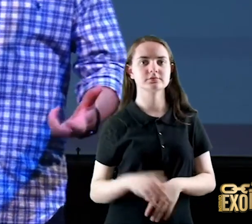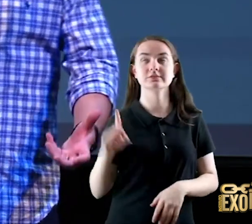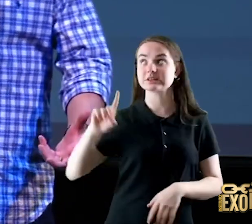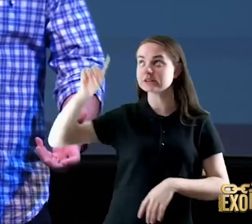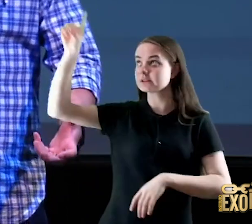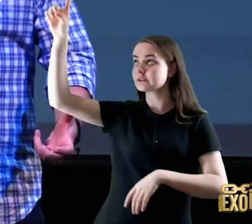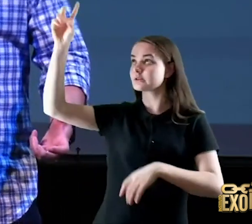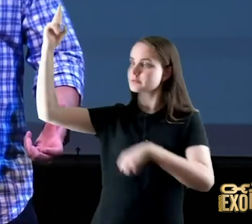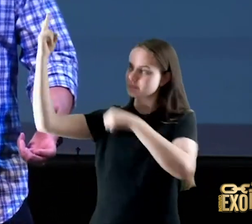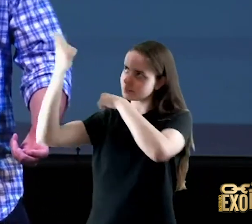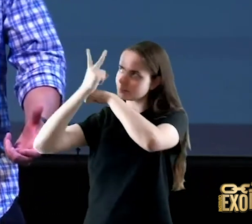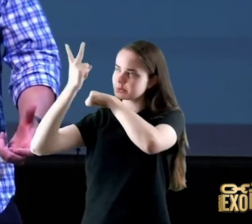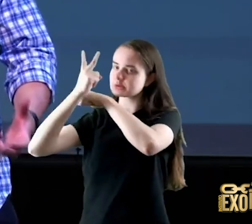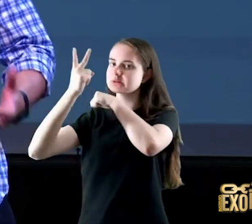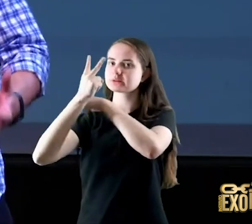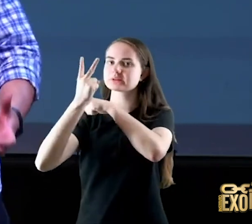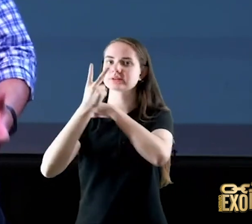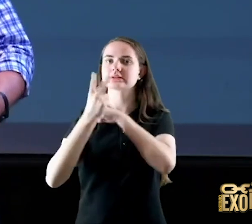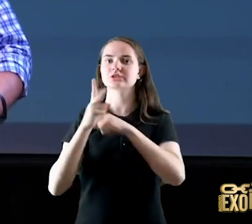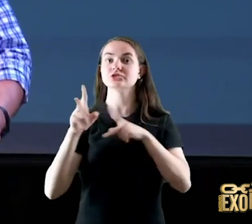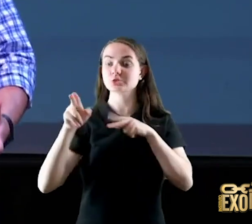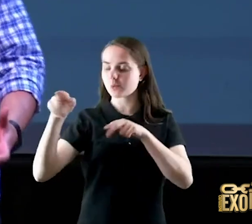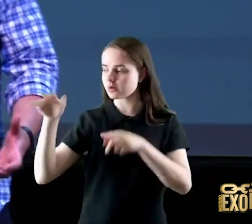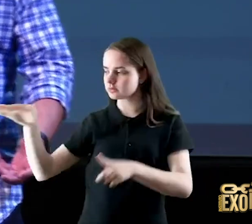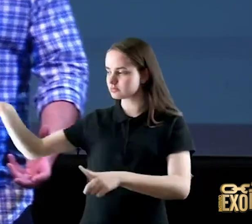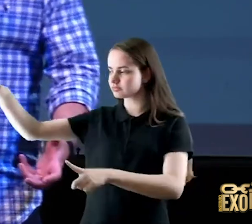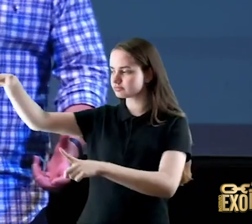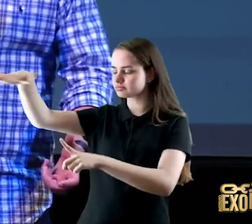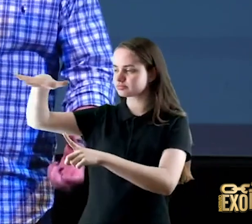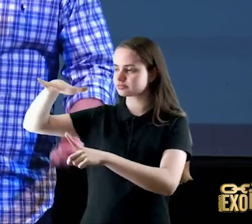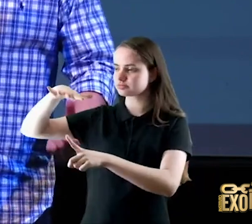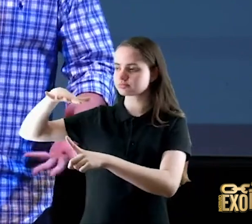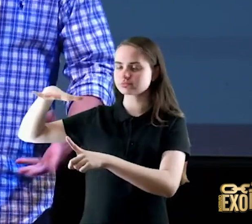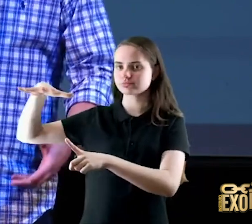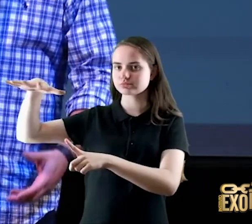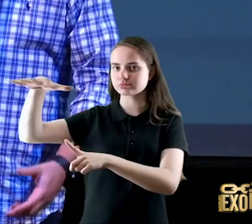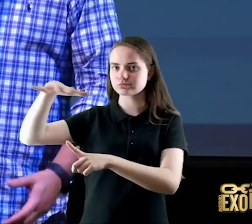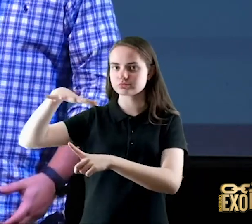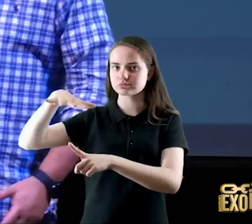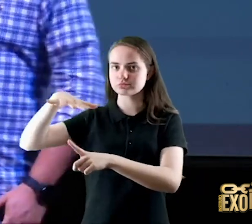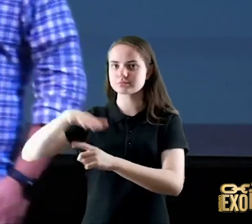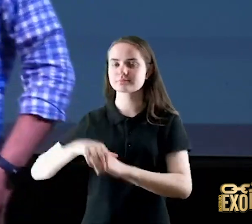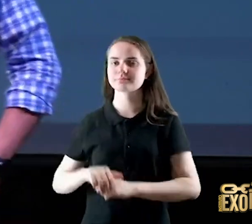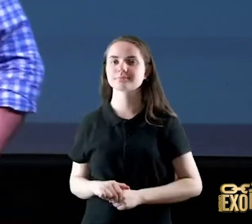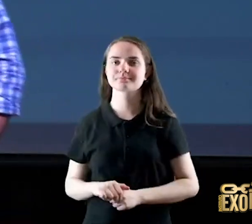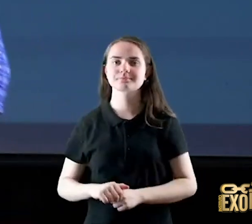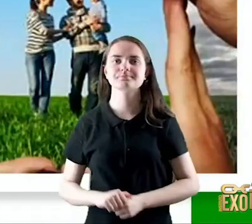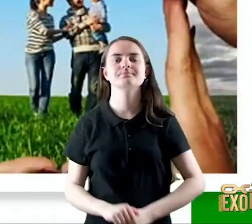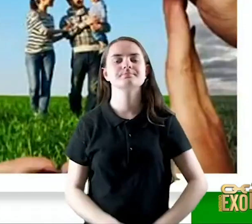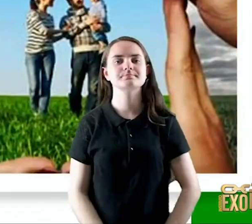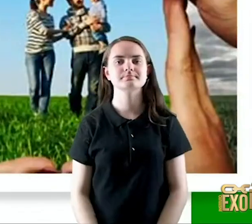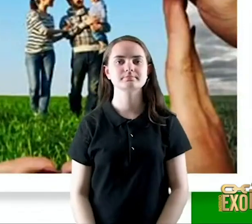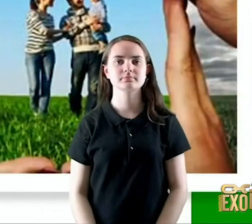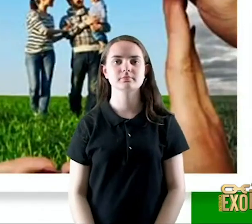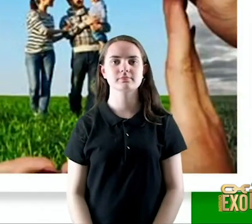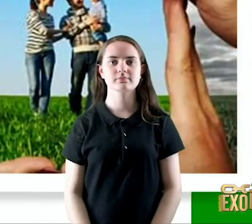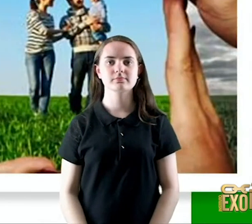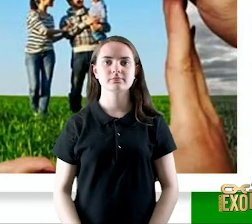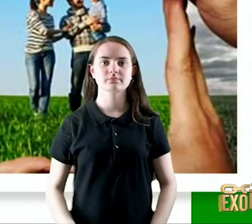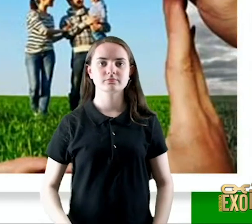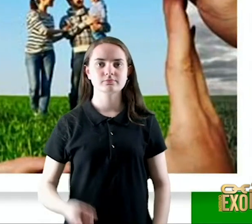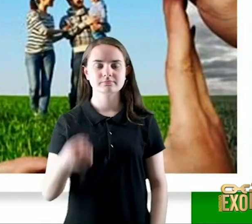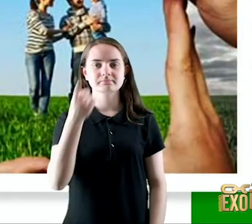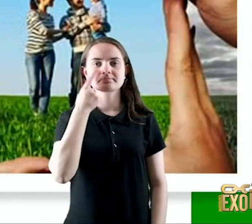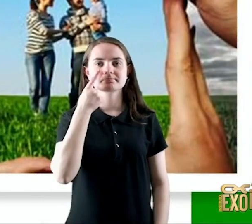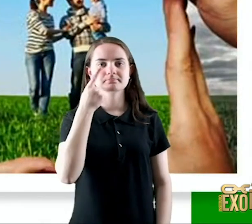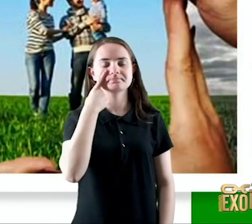protege como sombra o Senhor é quem te guarda o Senhor é a sombra à tua direita vocês estão vendo aqui ou vocês não